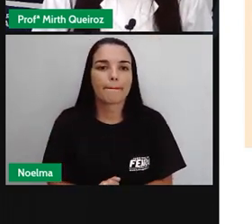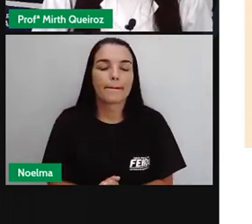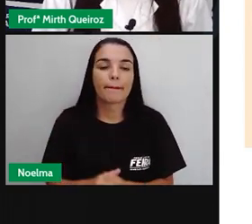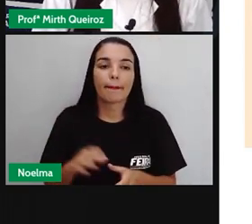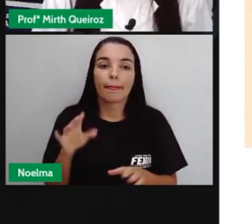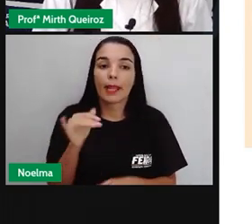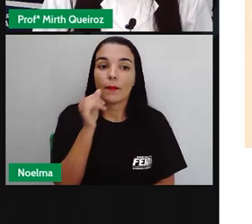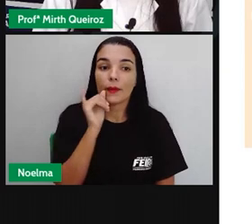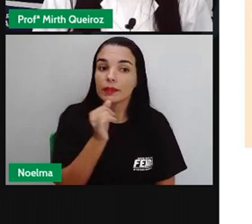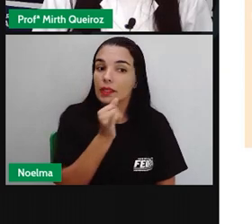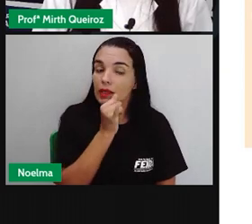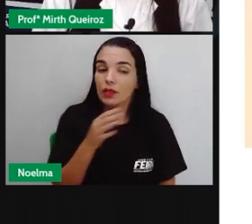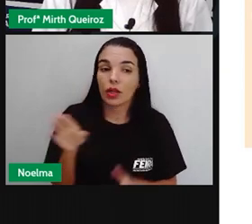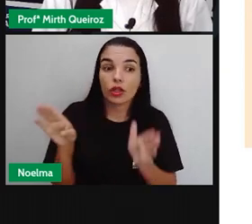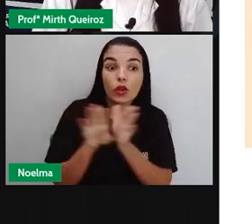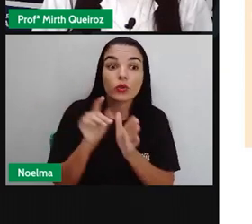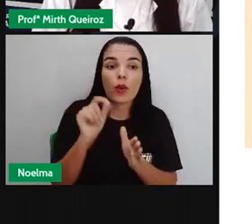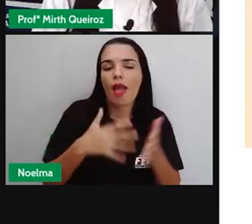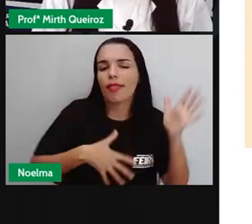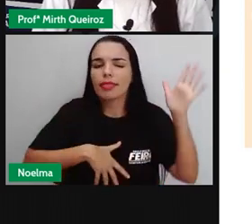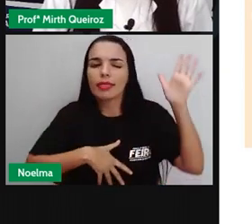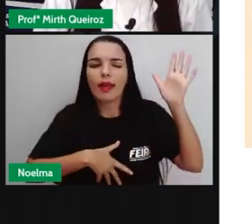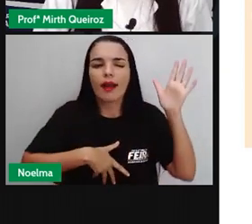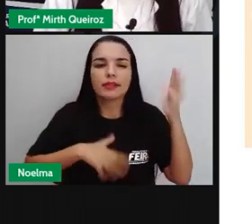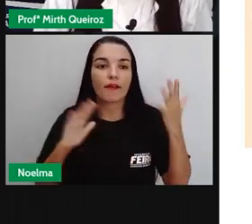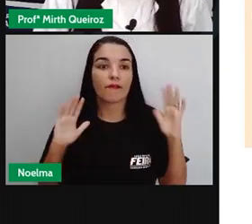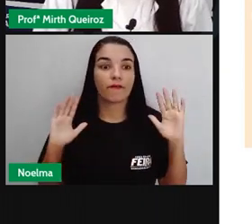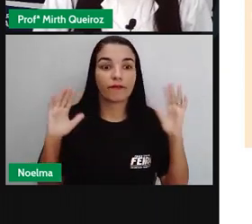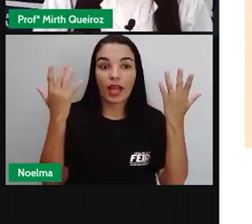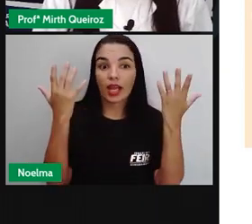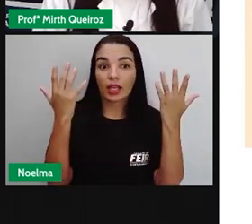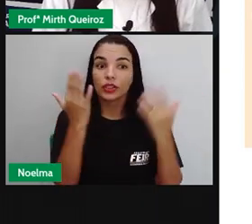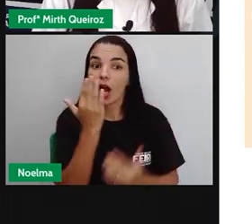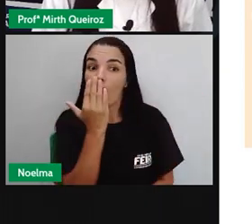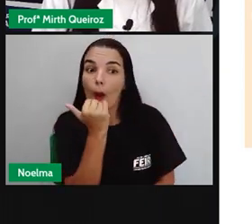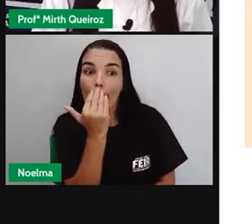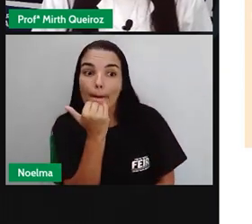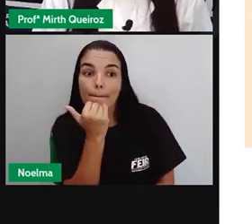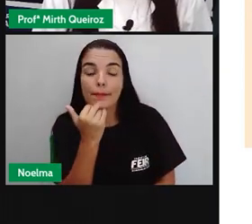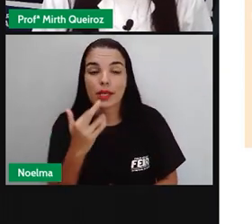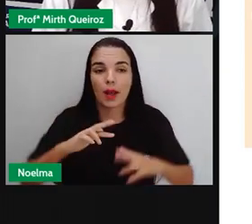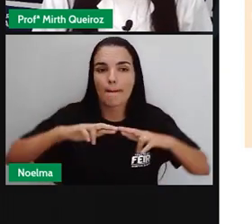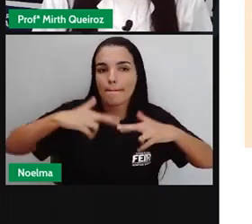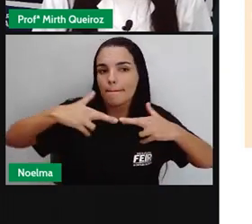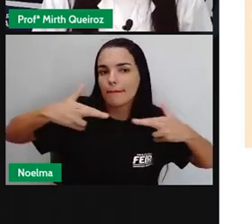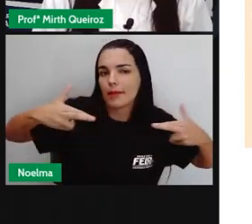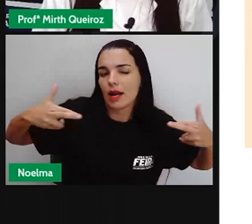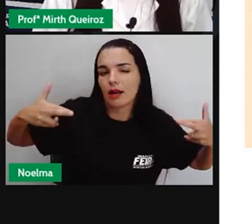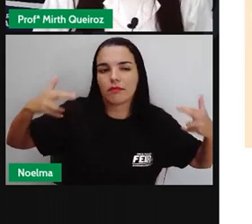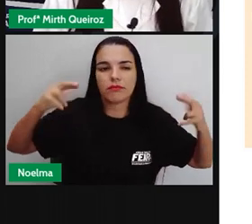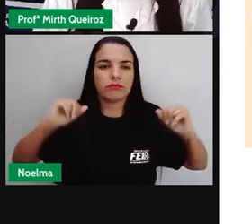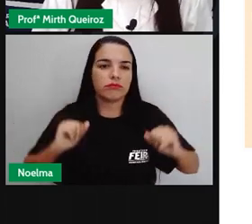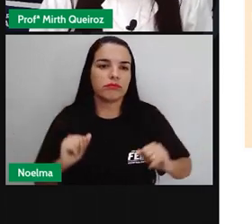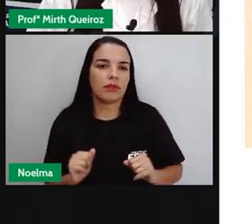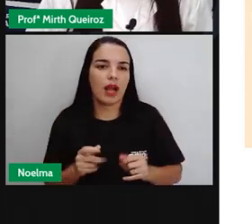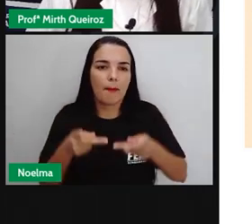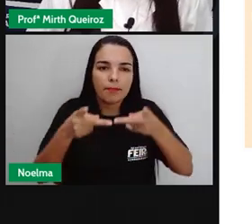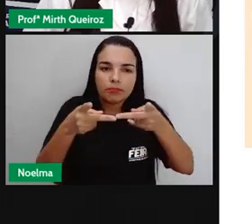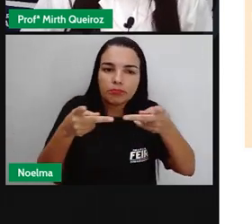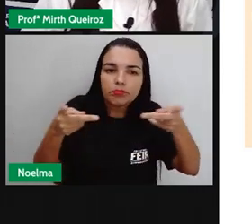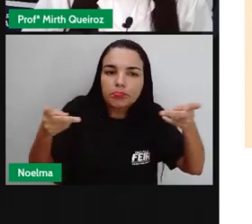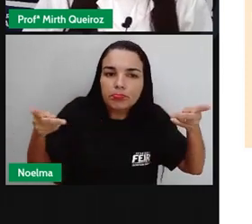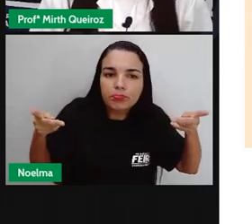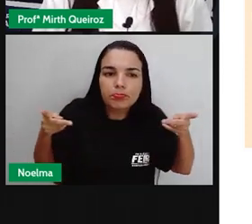Os italianos, eles trouxeram danças, festas, culinárias, como é o caso do Panetone, que é